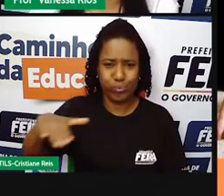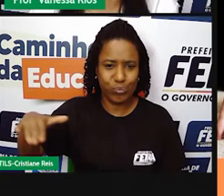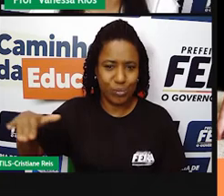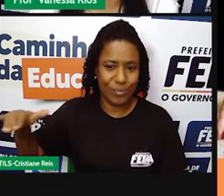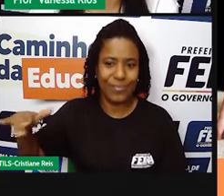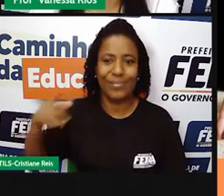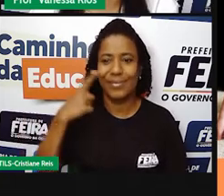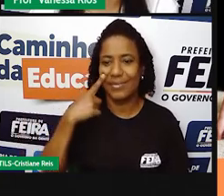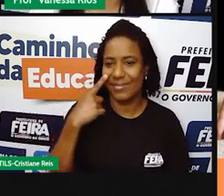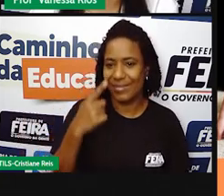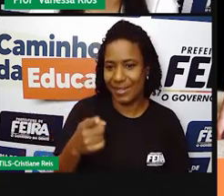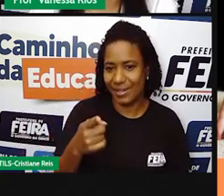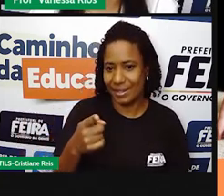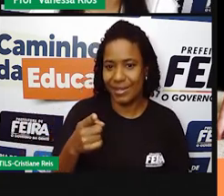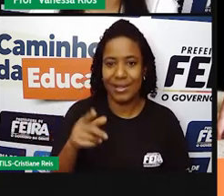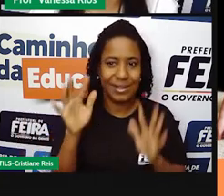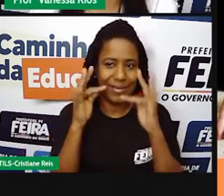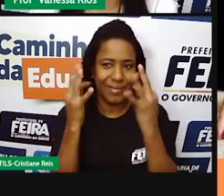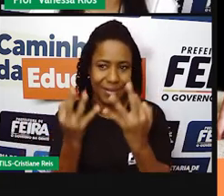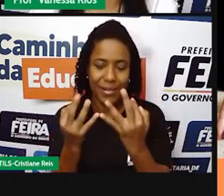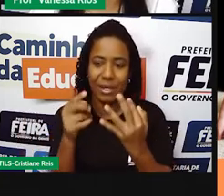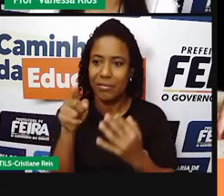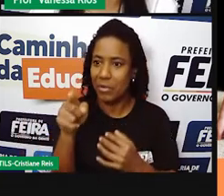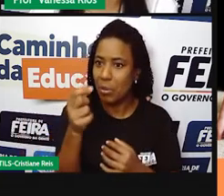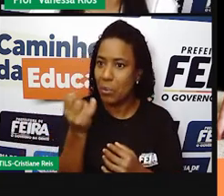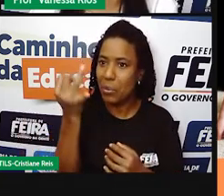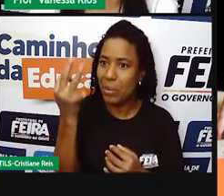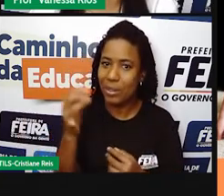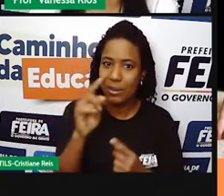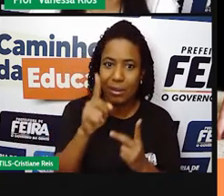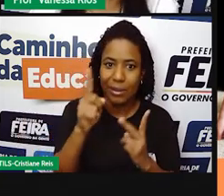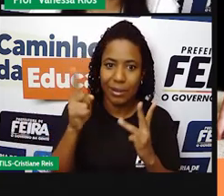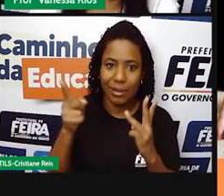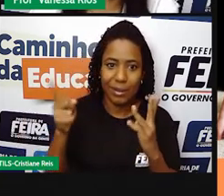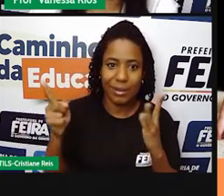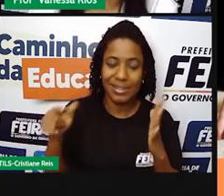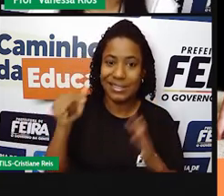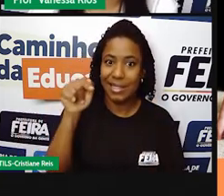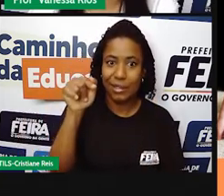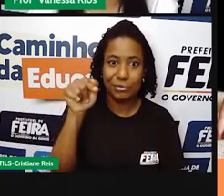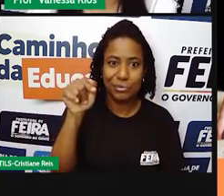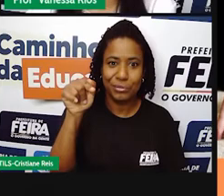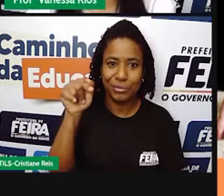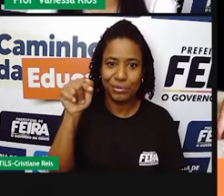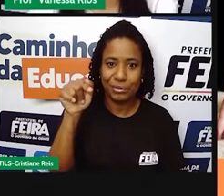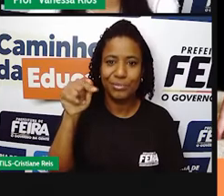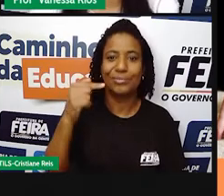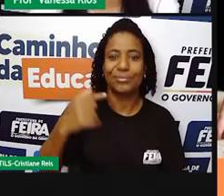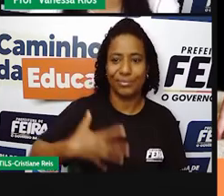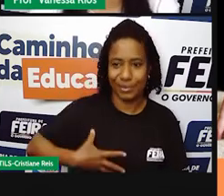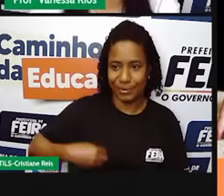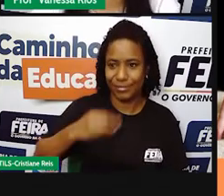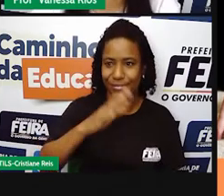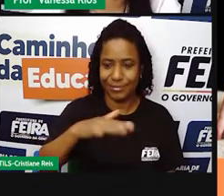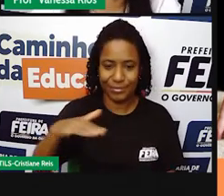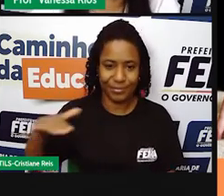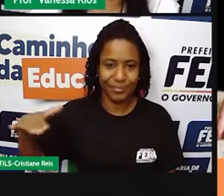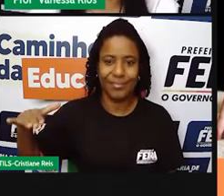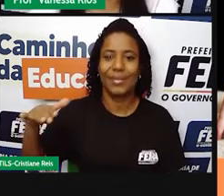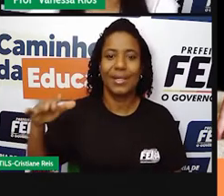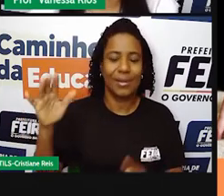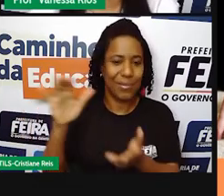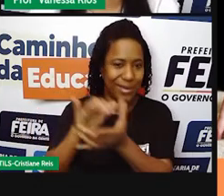mesmo tem aí um, dois, três, quatro, cinco, seis, sete crianças, né? Então, esse casal teve aí sete